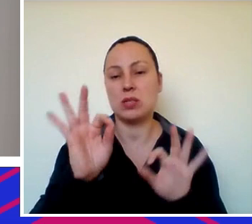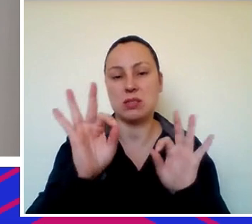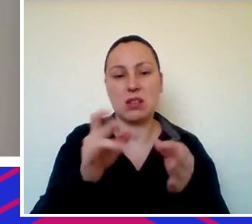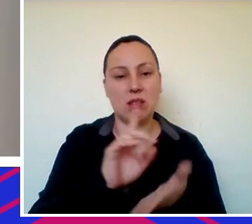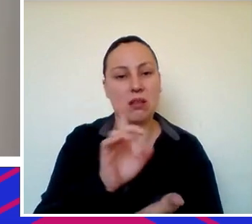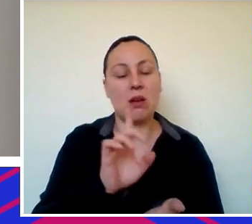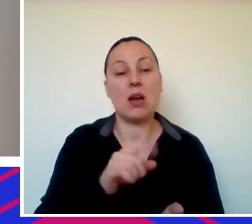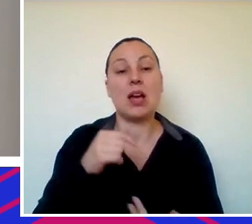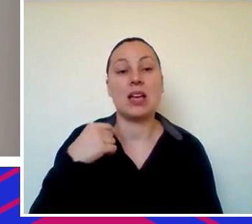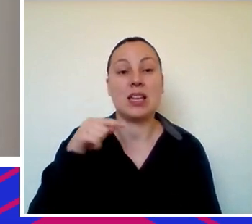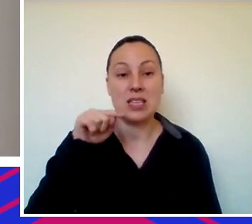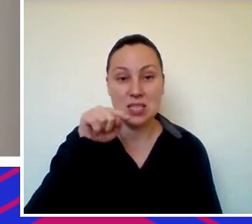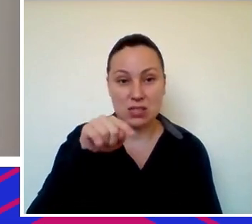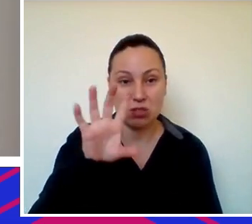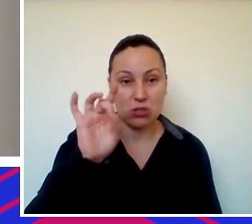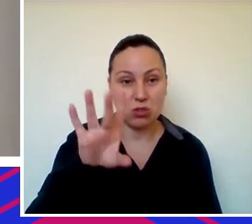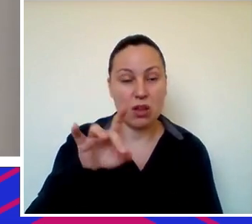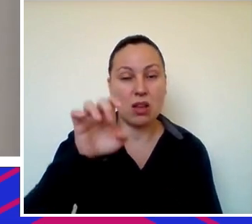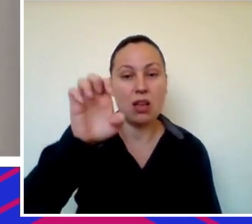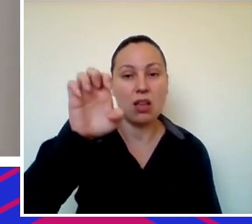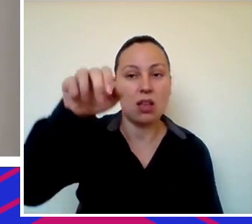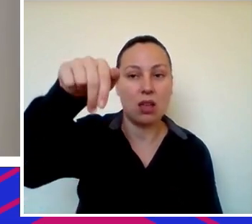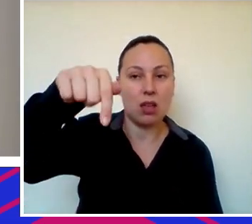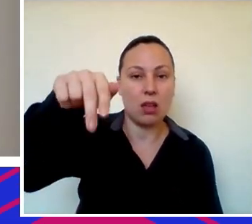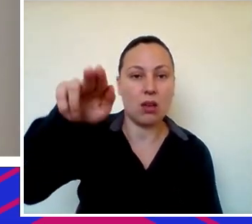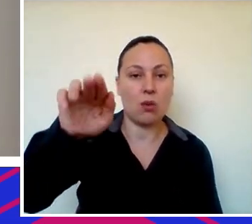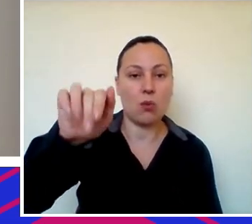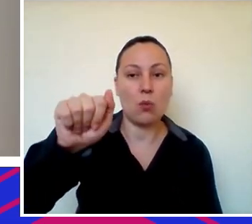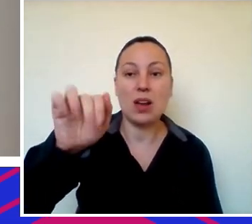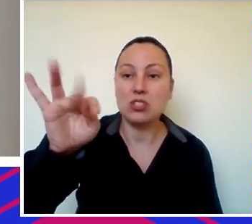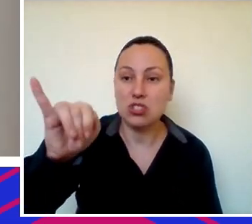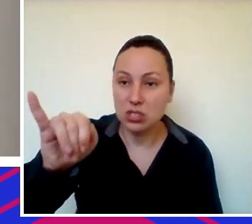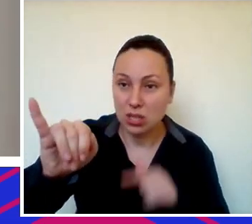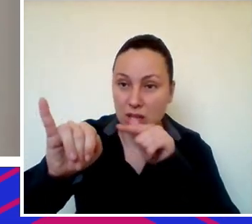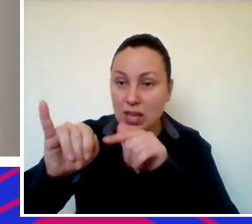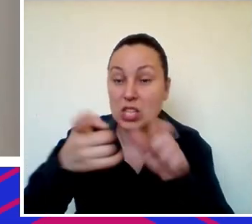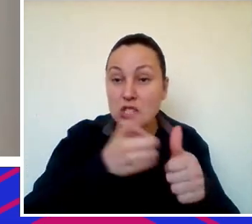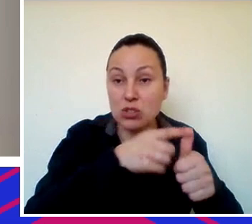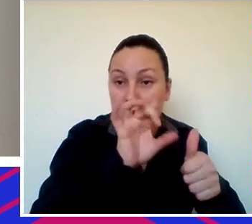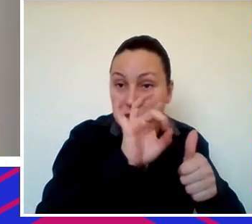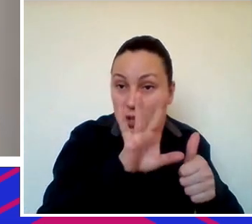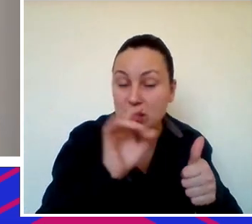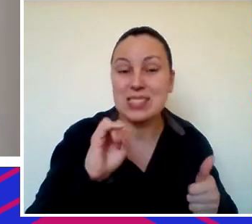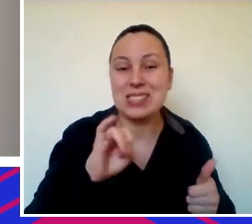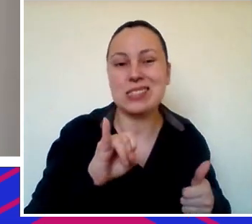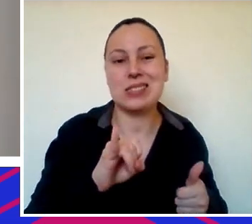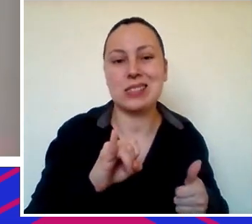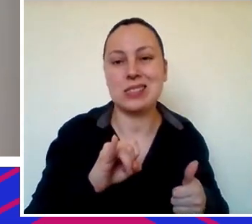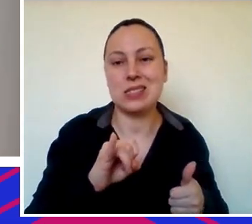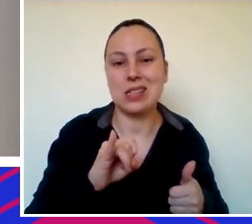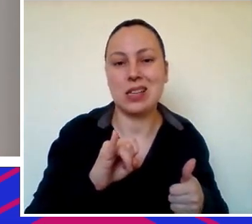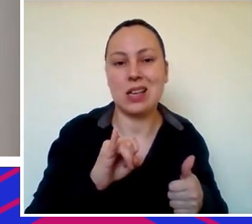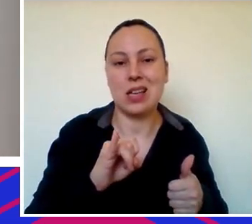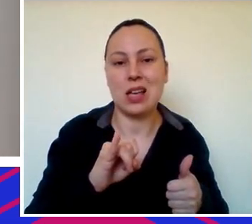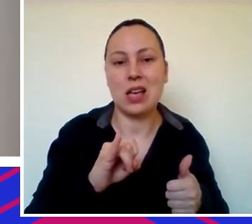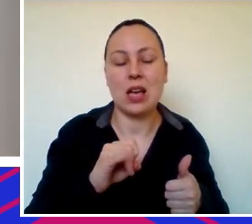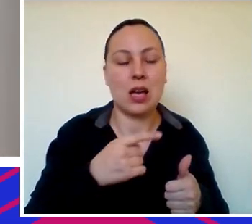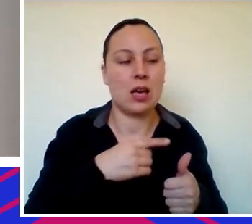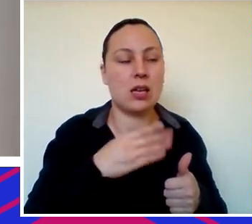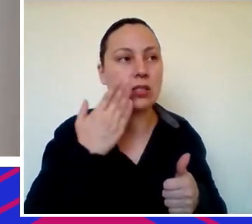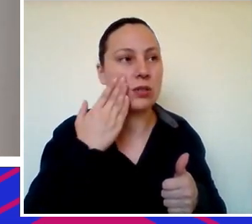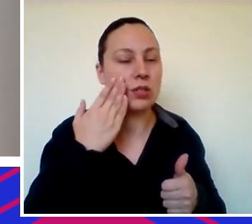deveria ser feita exclusivamente de equity a dívida ela começa a fazer sentido a hora que você começa a estar ali já